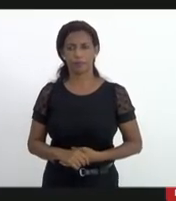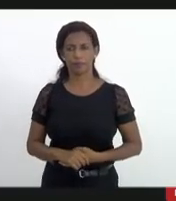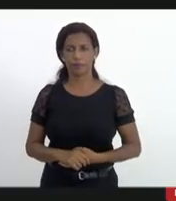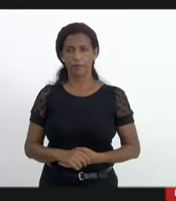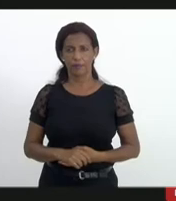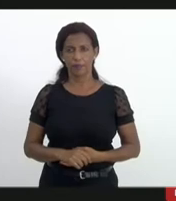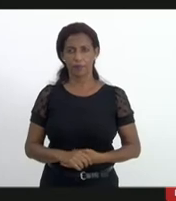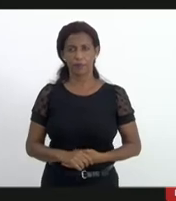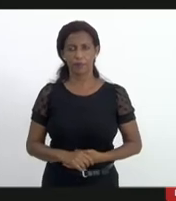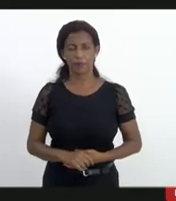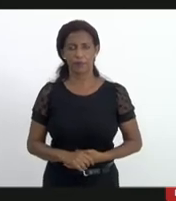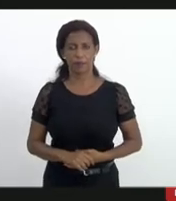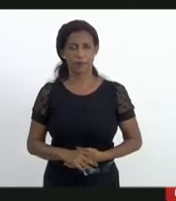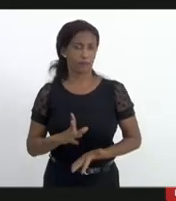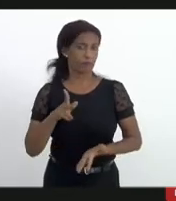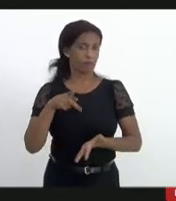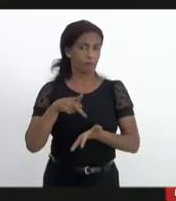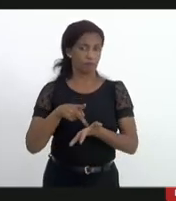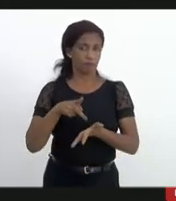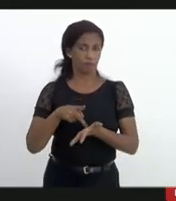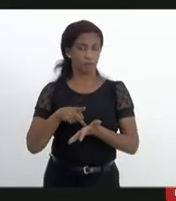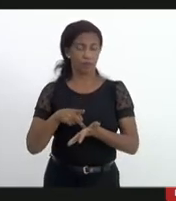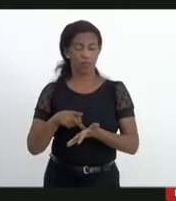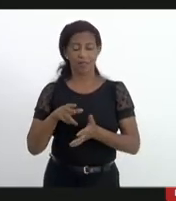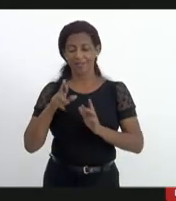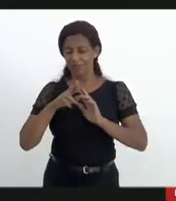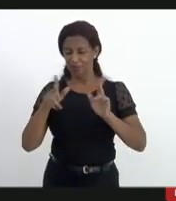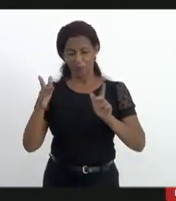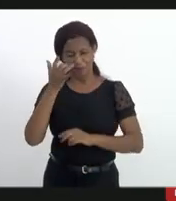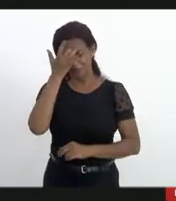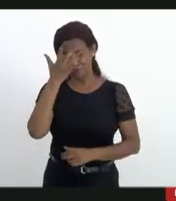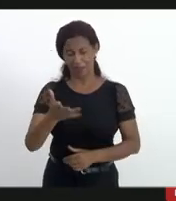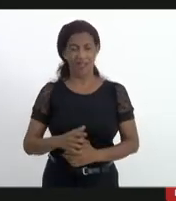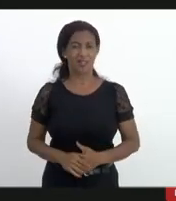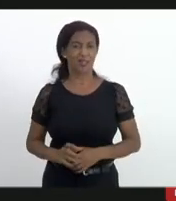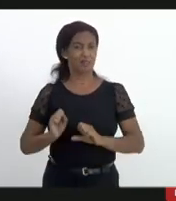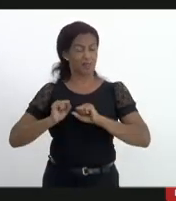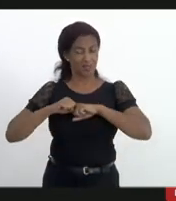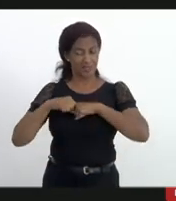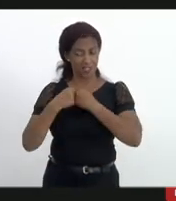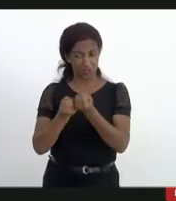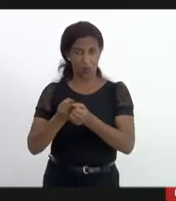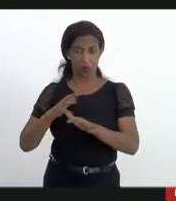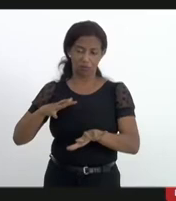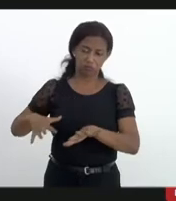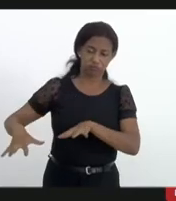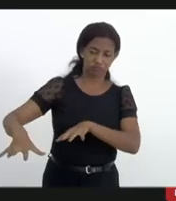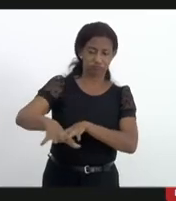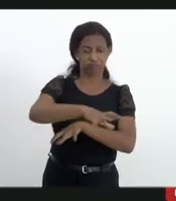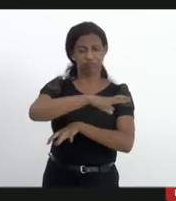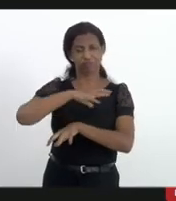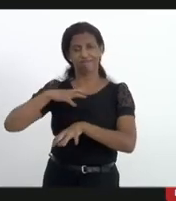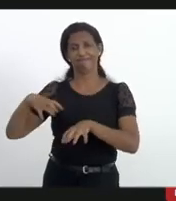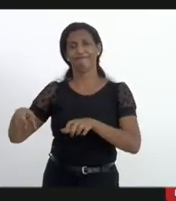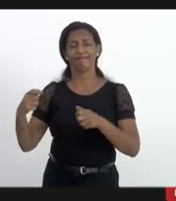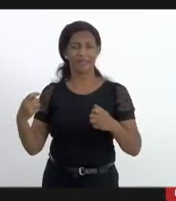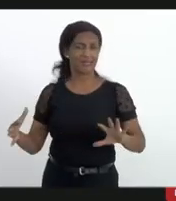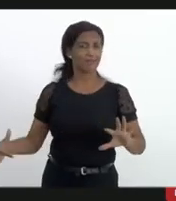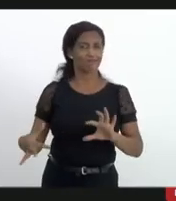realmente ela não é simples e envolve esforços de muitas áreas do nosso estado sobretudo